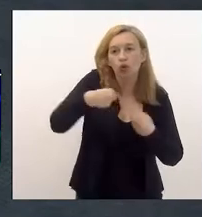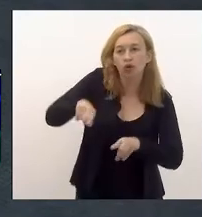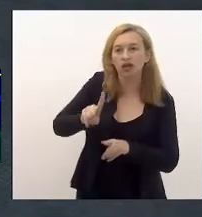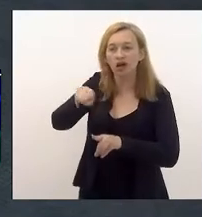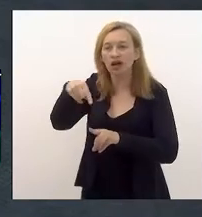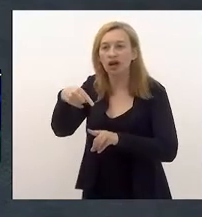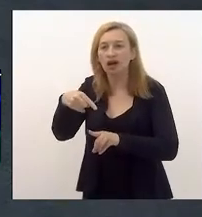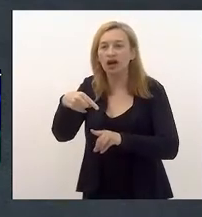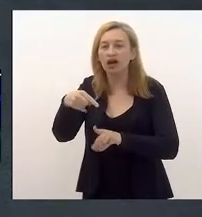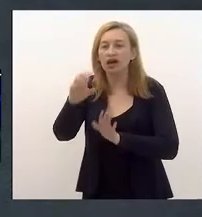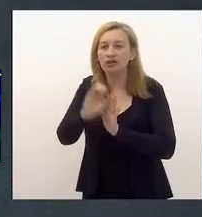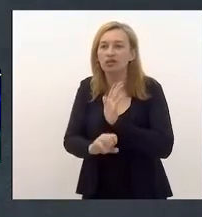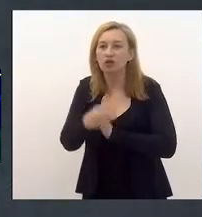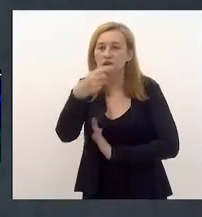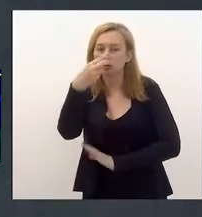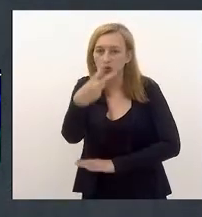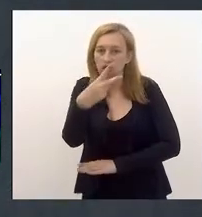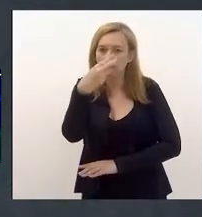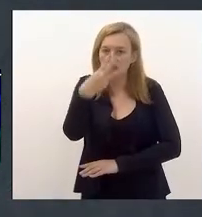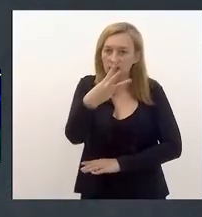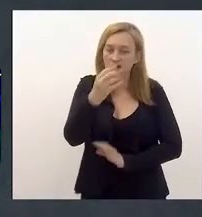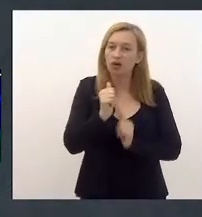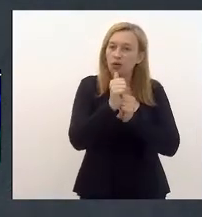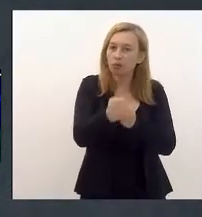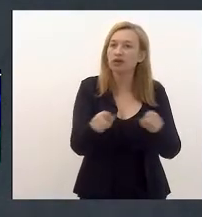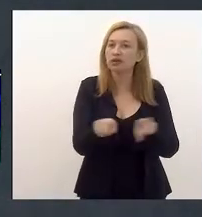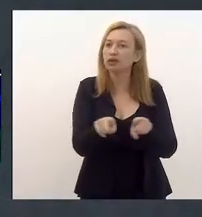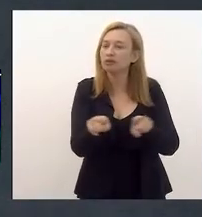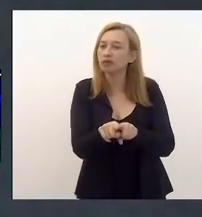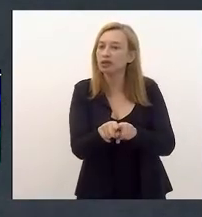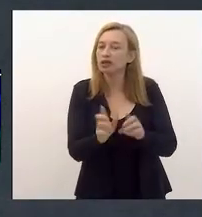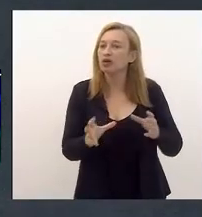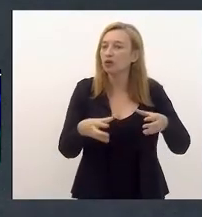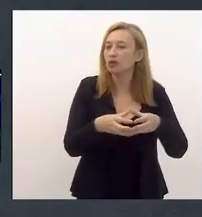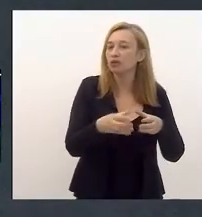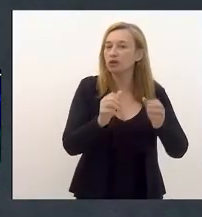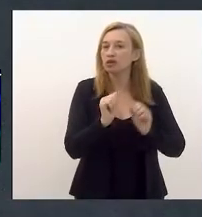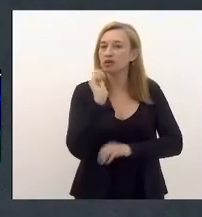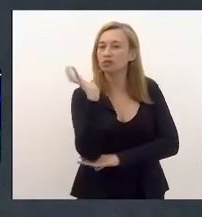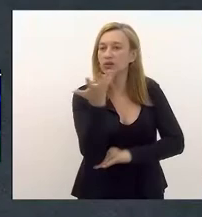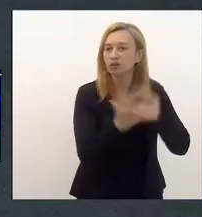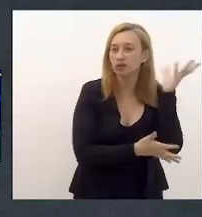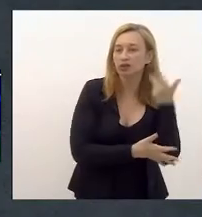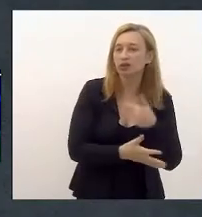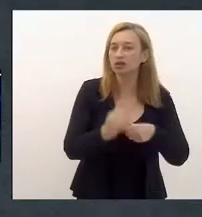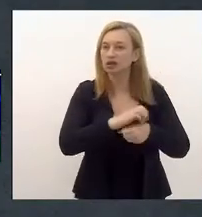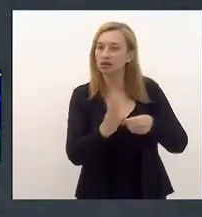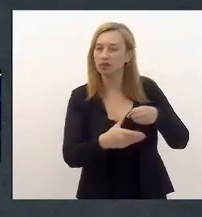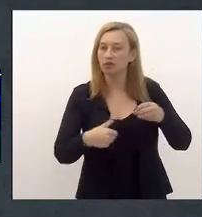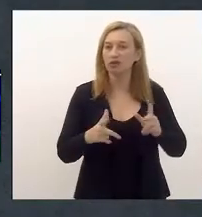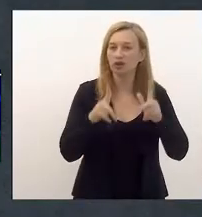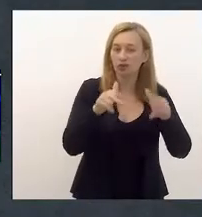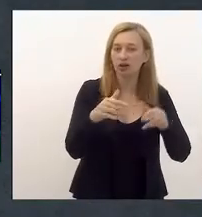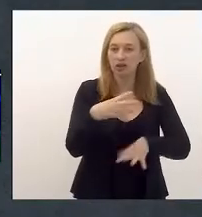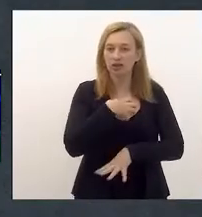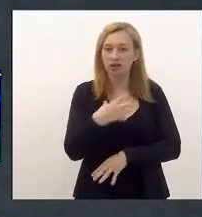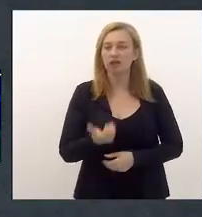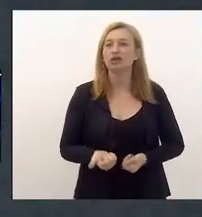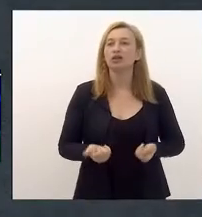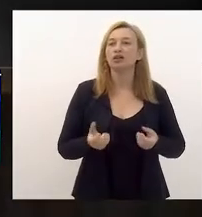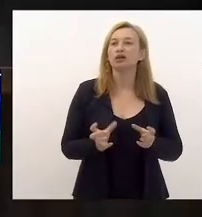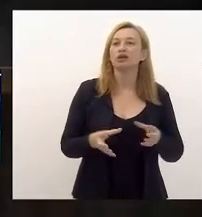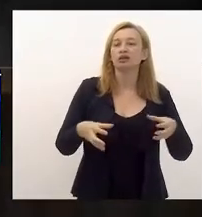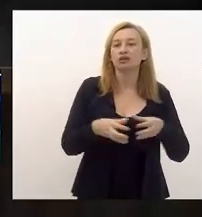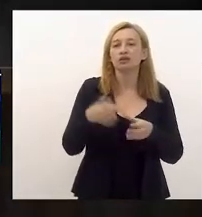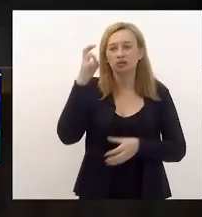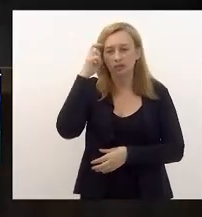Emendas 2 e 3. De alguma forma, acompanhando também os pareceres das Comissões de Meio Ambiente e Saneamento Ambiental, que foi no mesmo sentido. Pela Comissão de Agricultura,